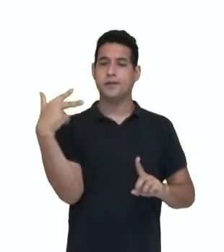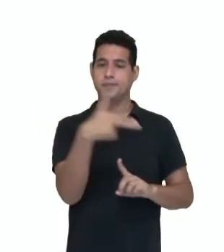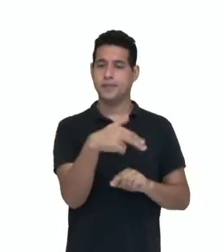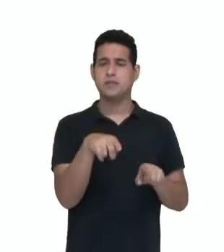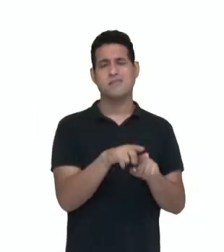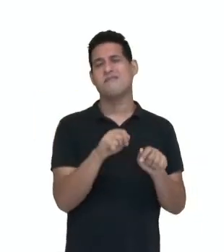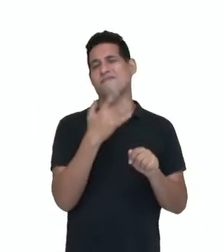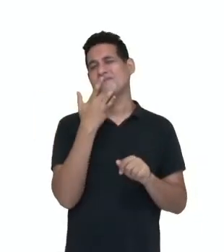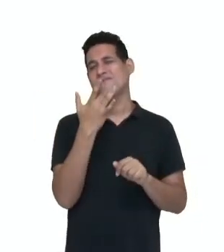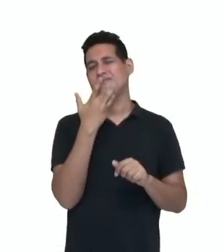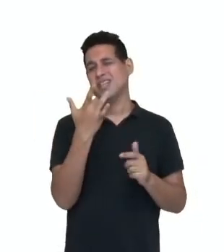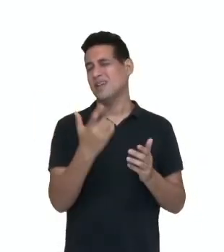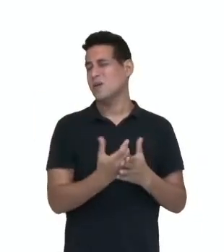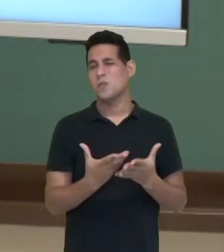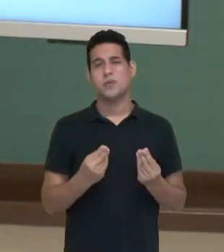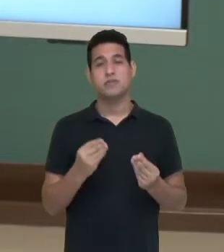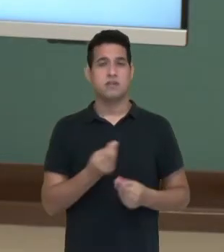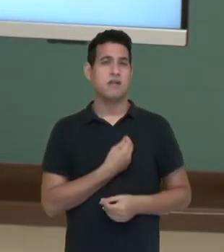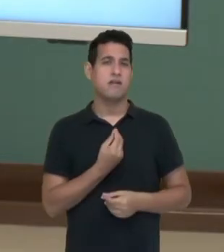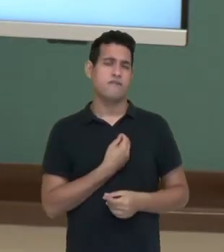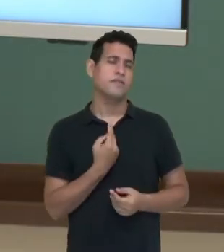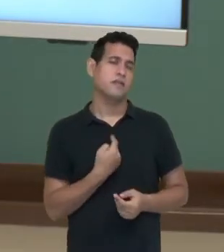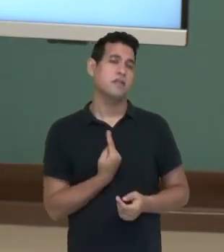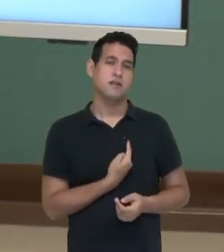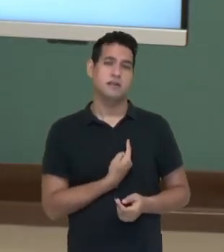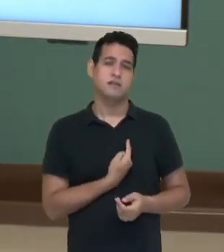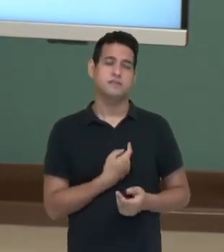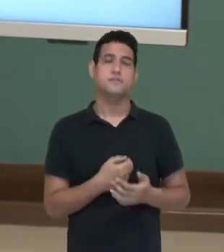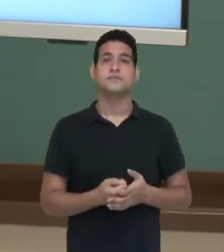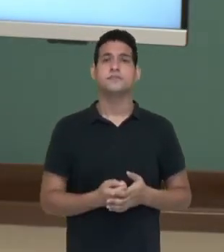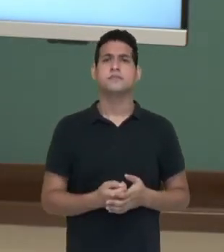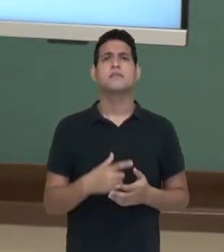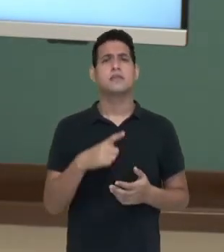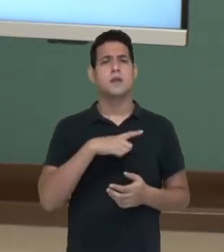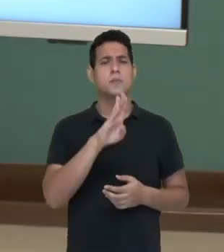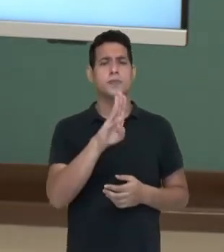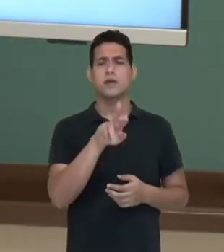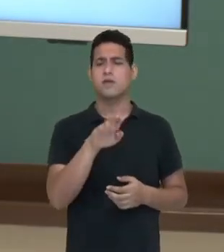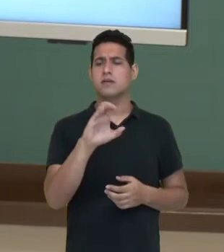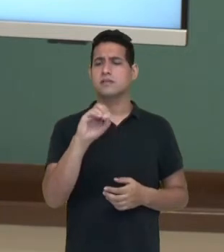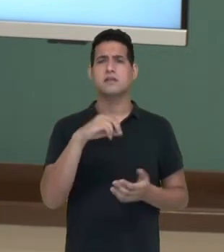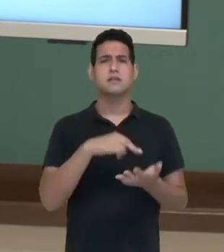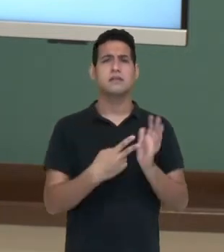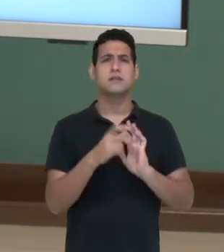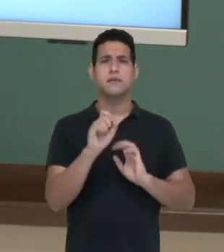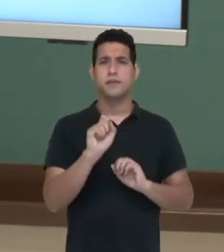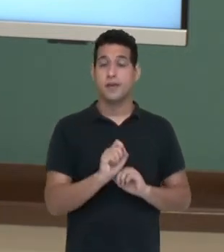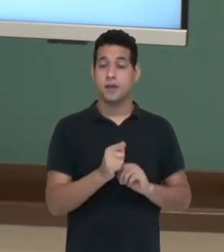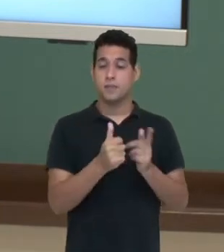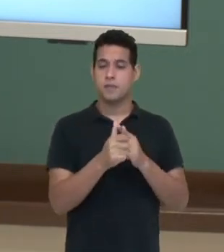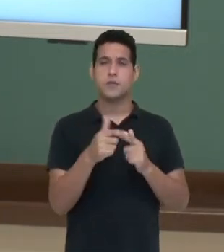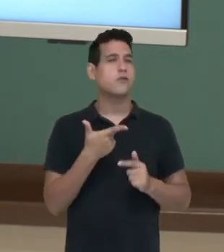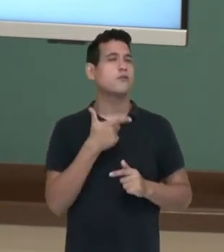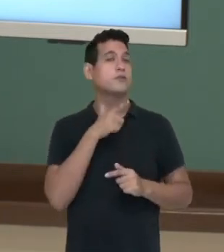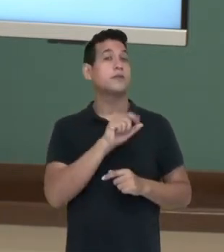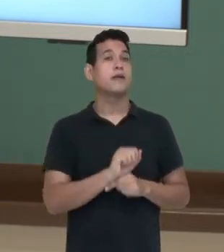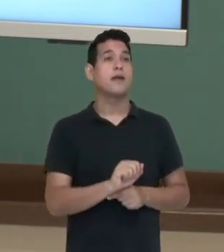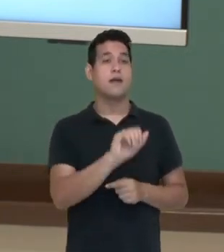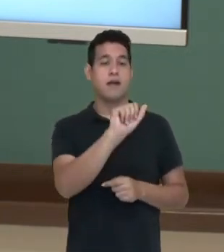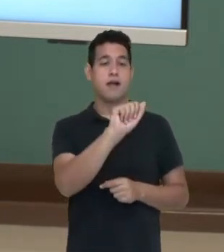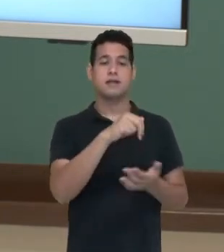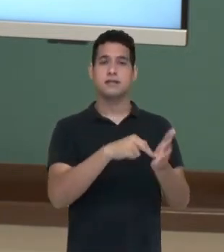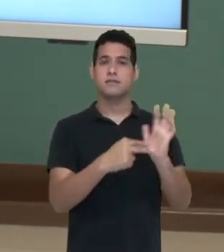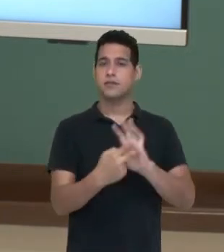facilita demais a vida da gente. Tendo o b igual a zero, eu substituo na primeira e eu consigo que o a vale